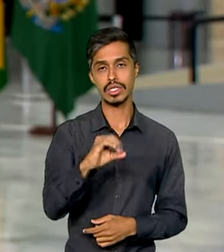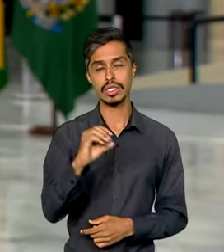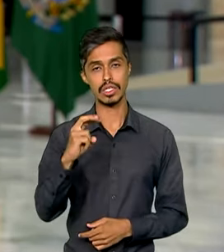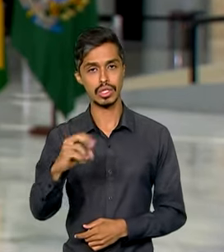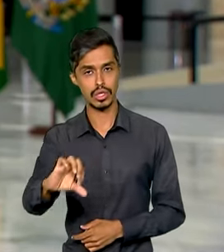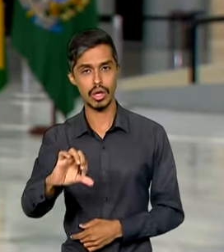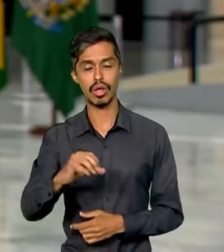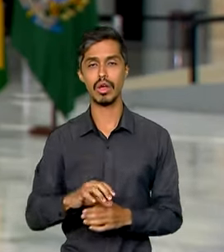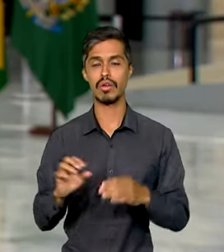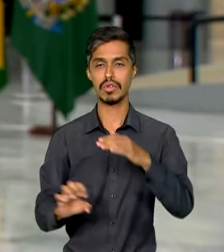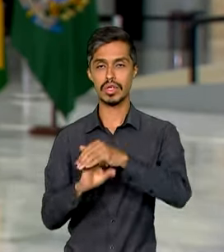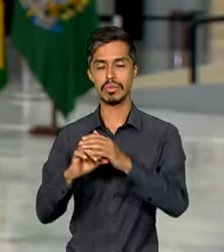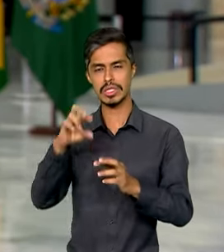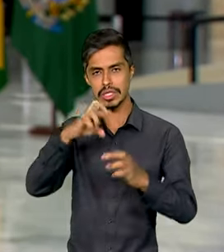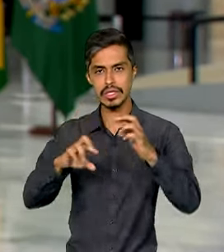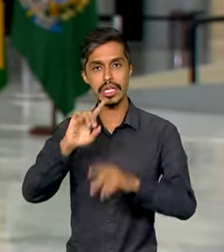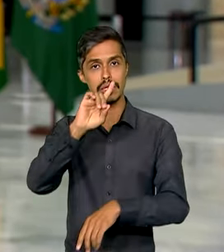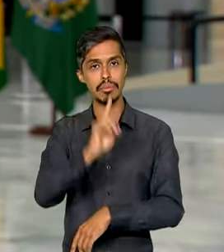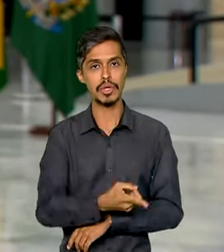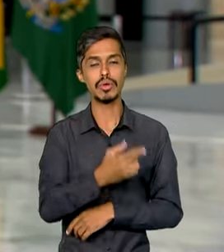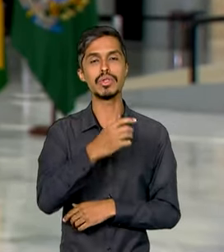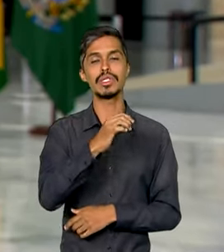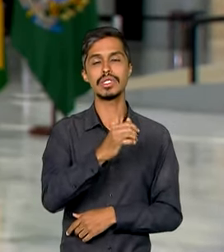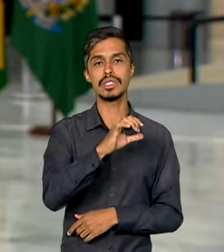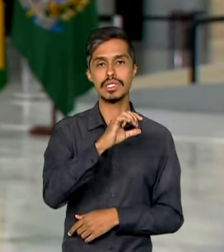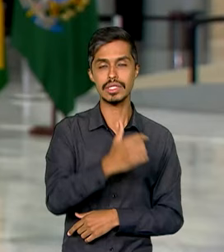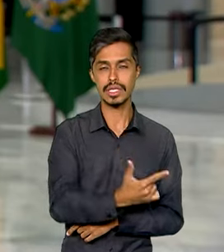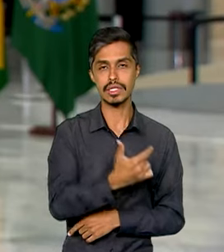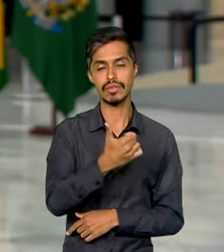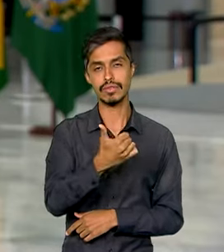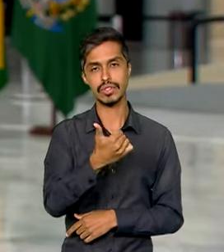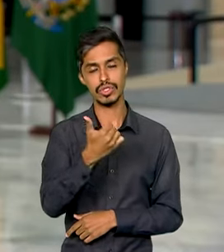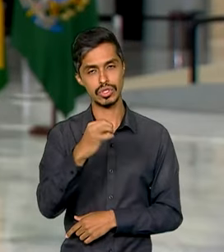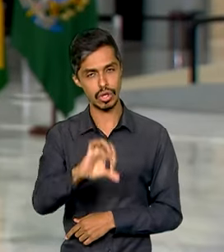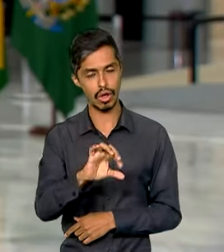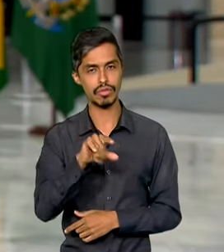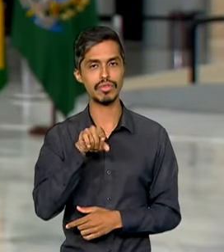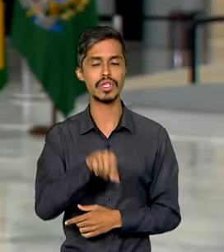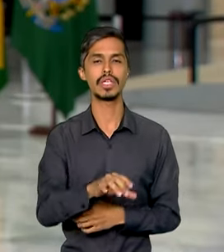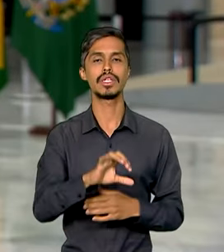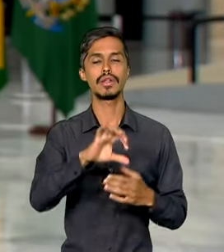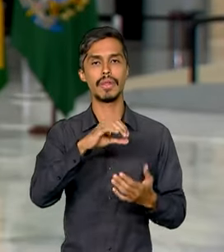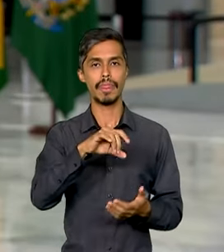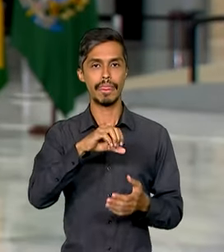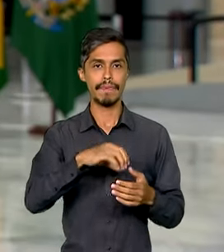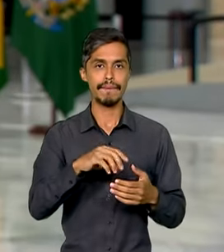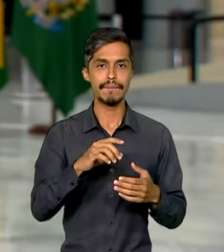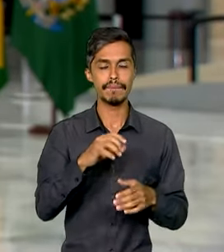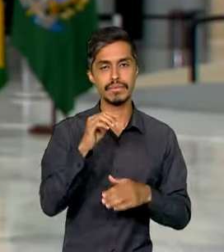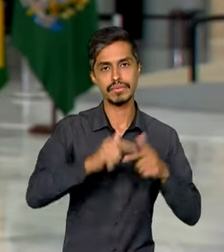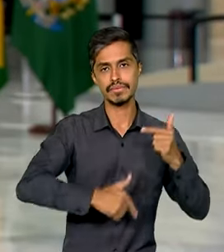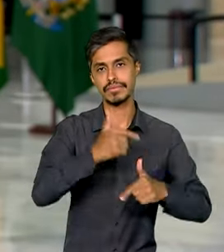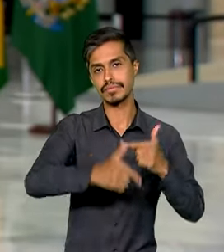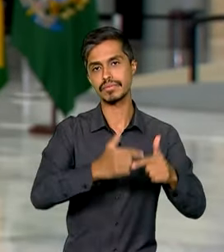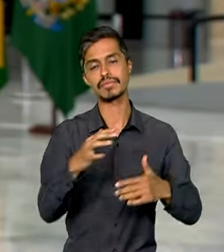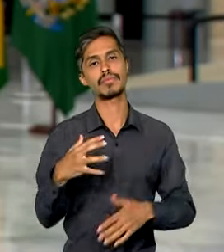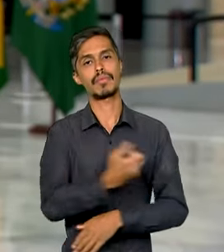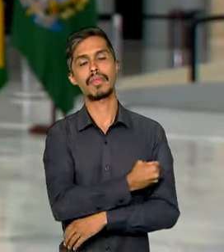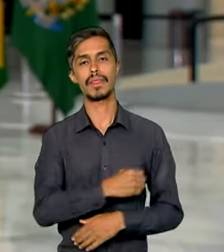e 1.129 trabalhadores resgatados. No centro-oeste foram 773 resgates,